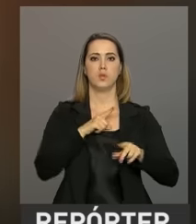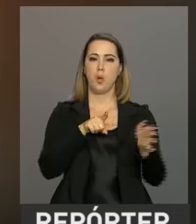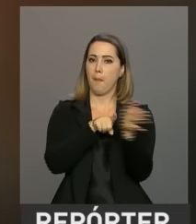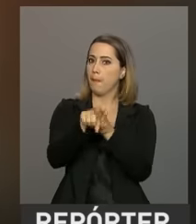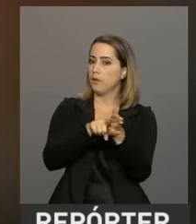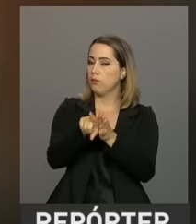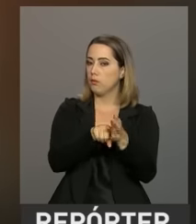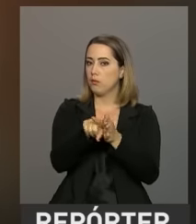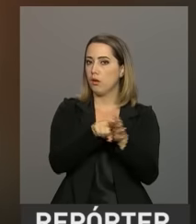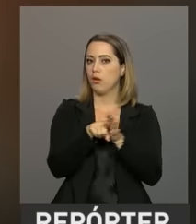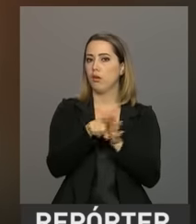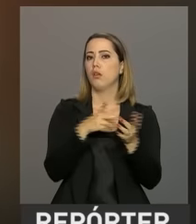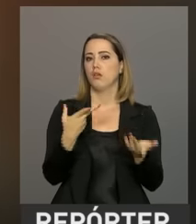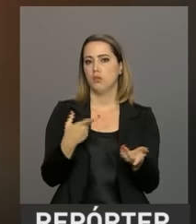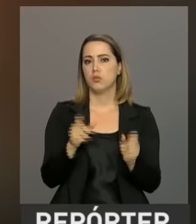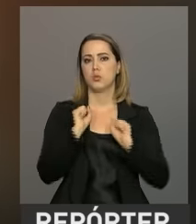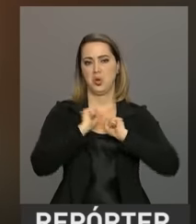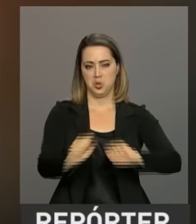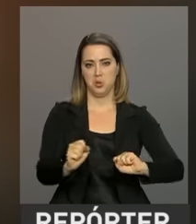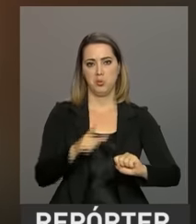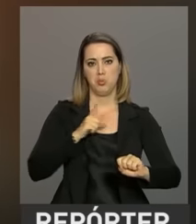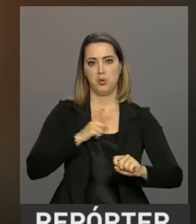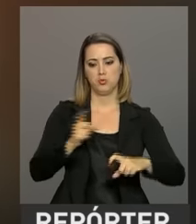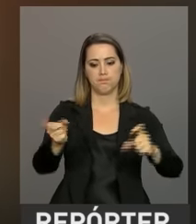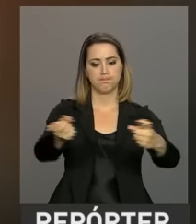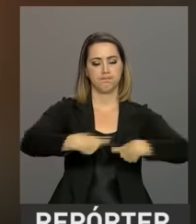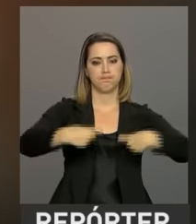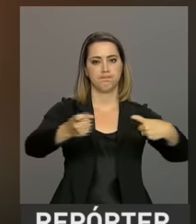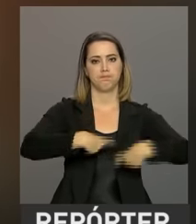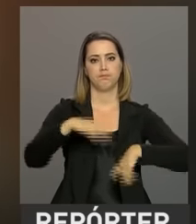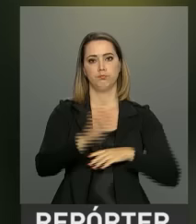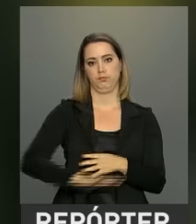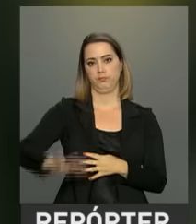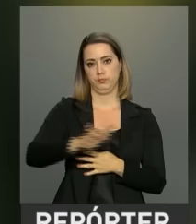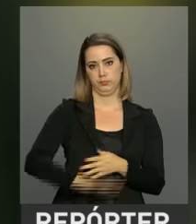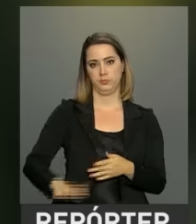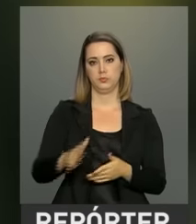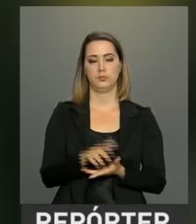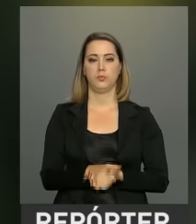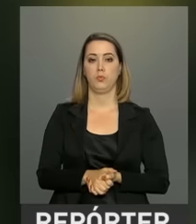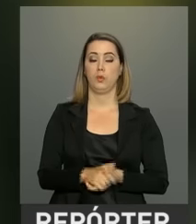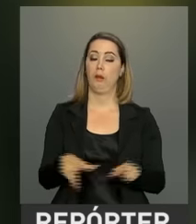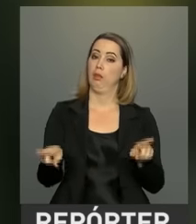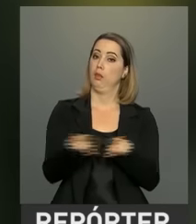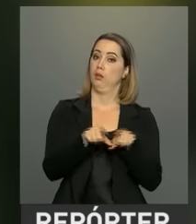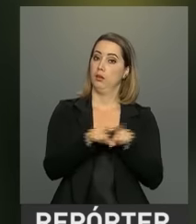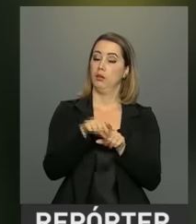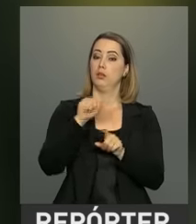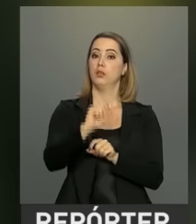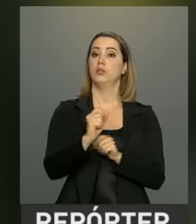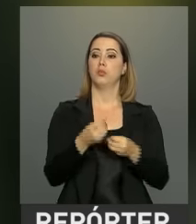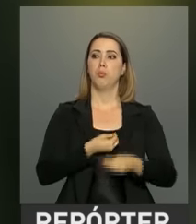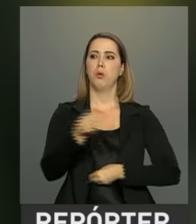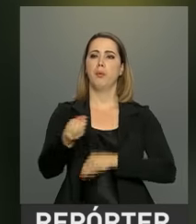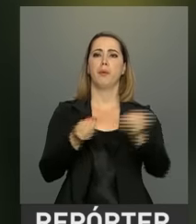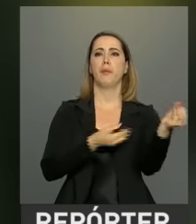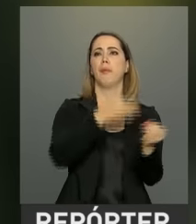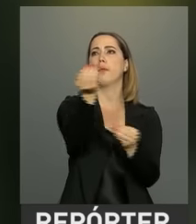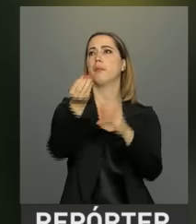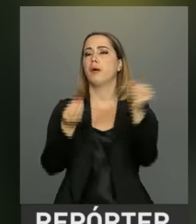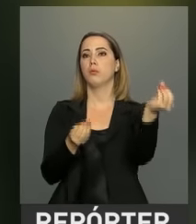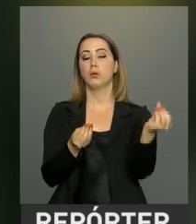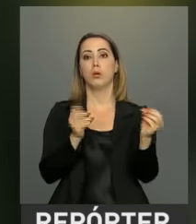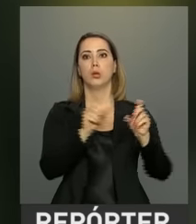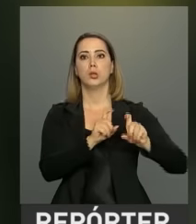investigadas e suspeitas dessas práticas criminosas. Além da investigação da produção e distribuição de pornografia